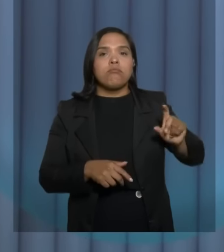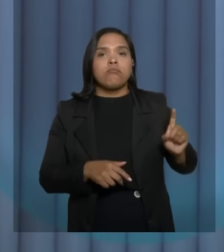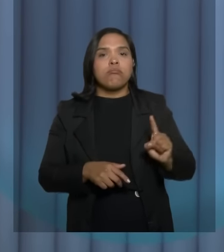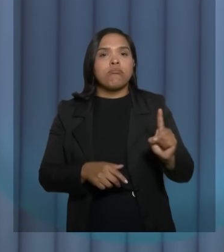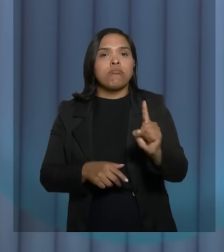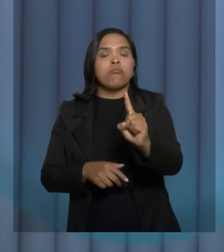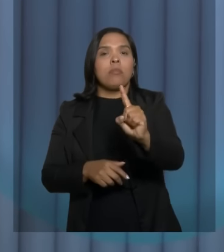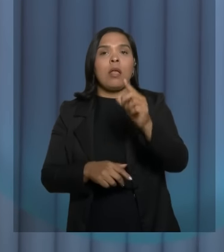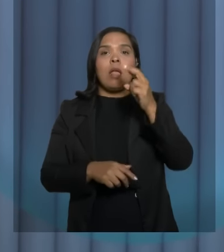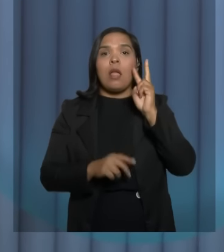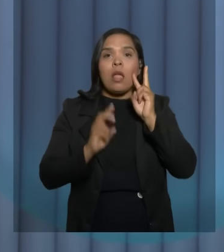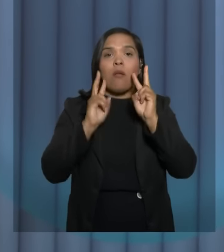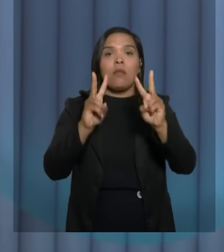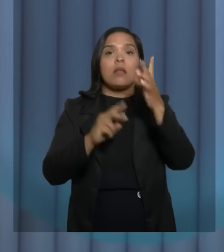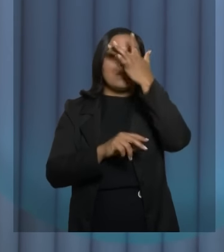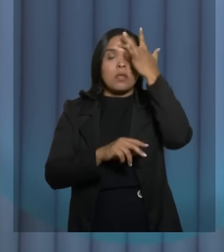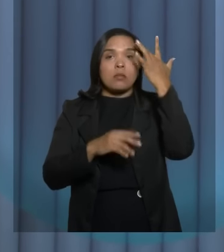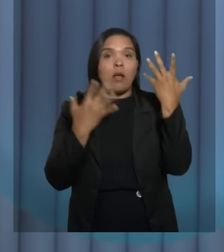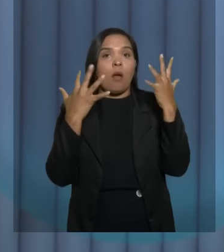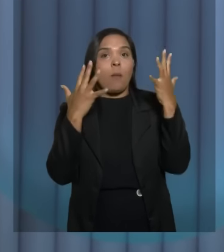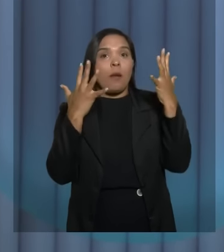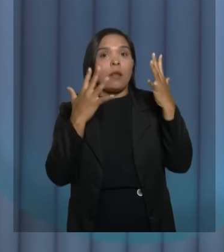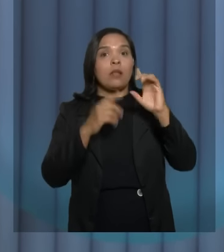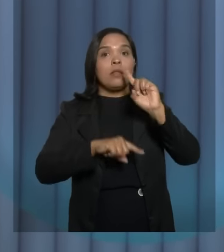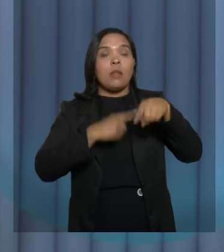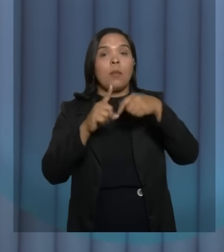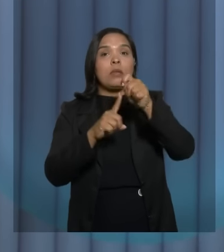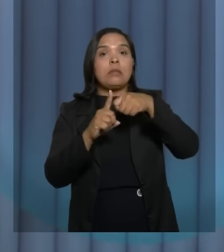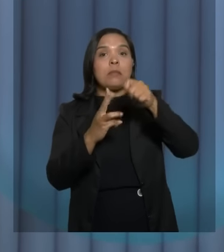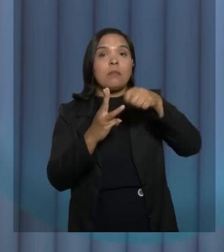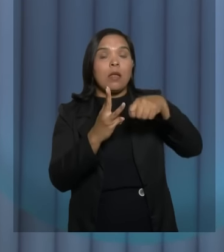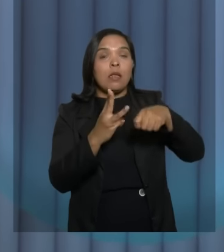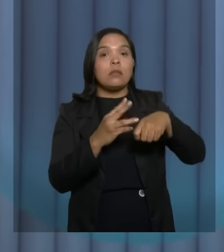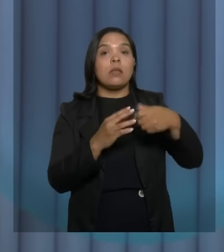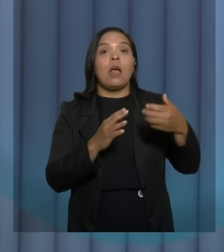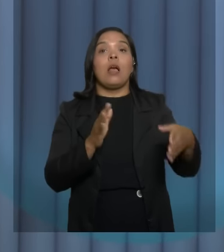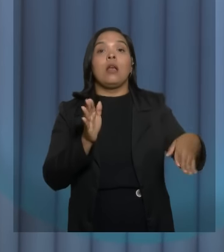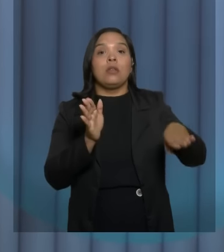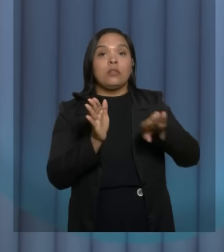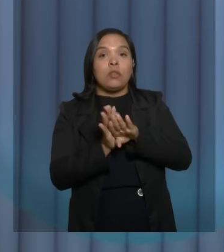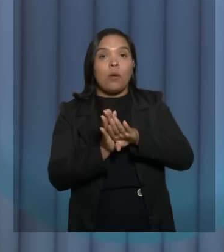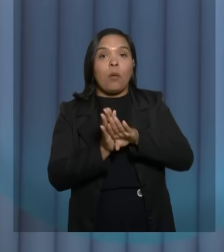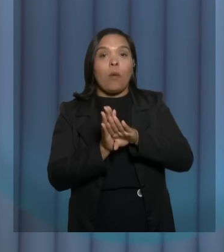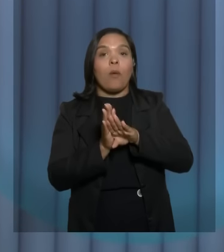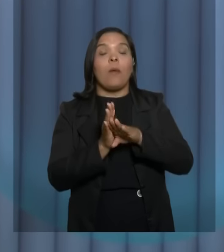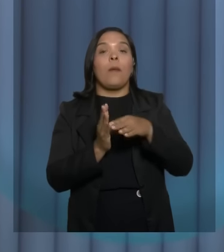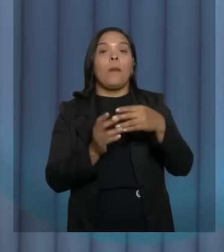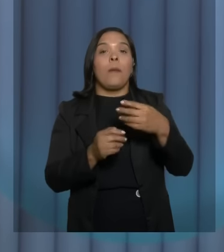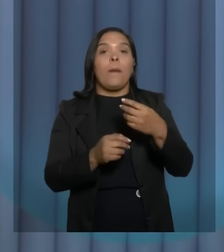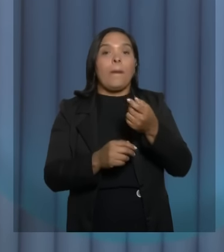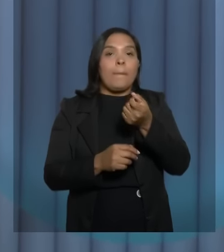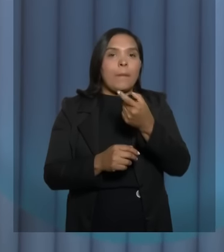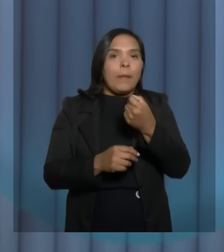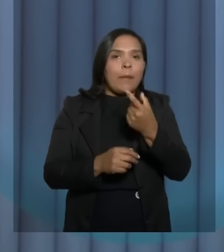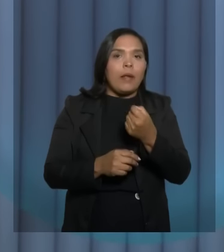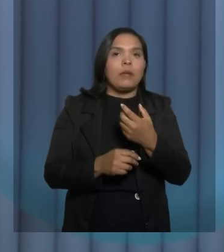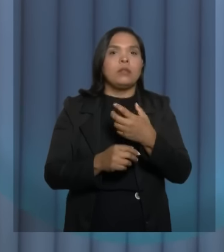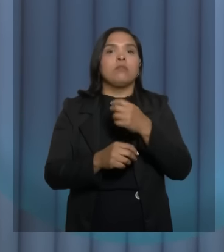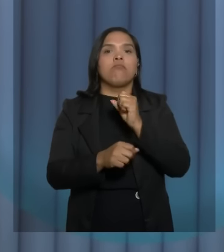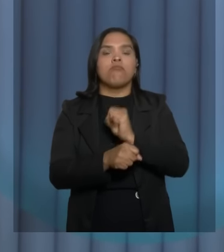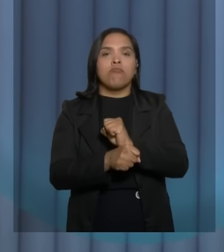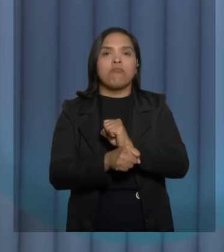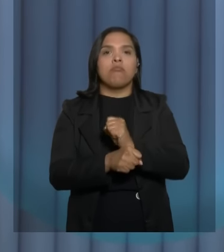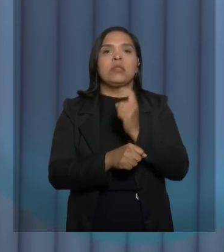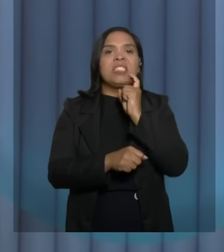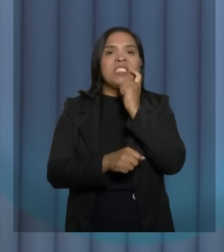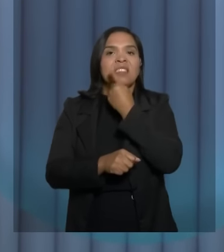as pessoas comemorando que depois de meses chegou anestésico para o dentista. Isso é um absurdo uma cidade do tamanho de Vitória da